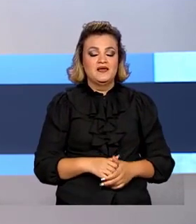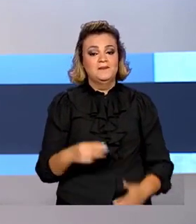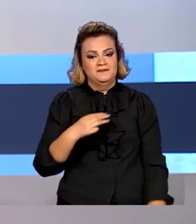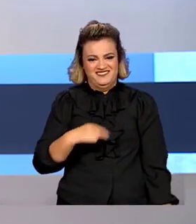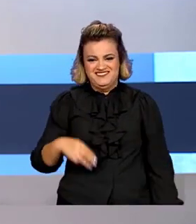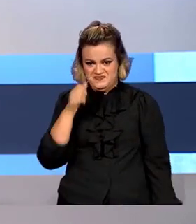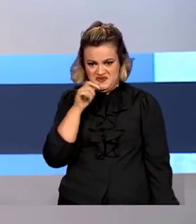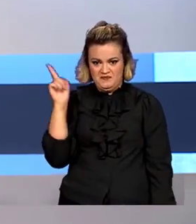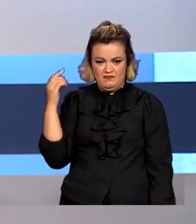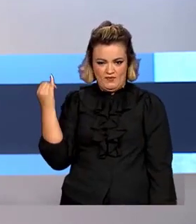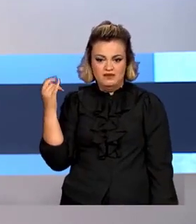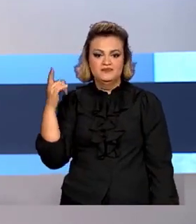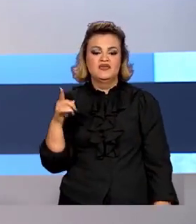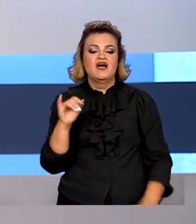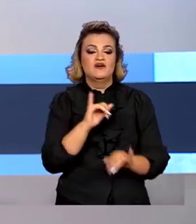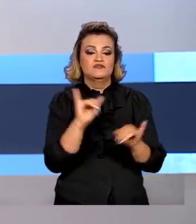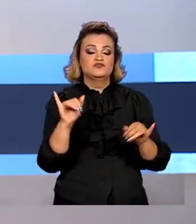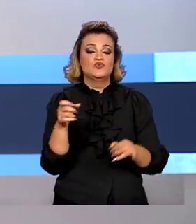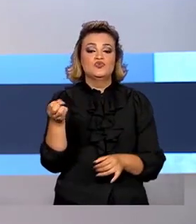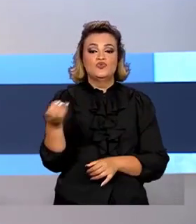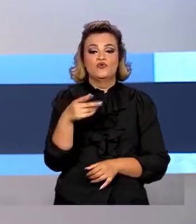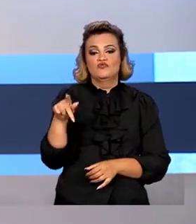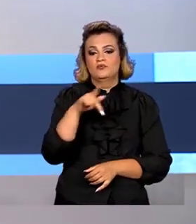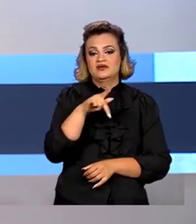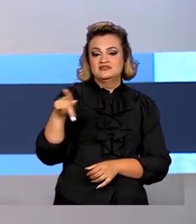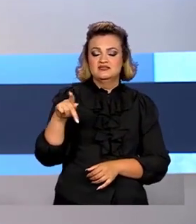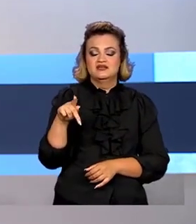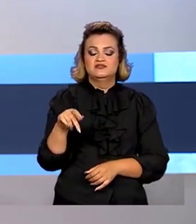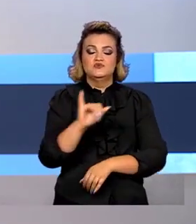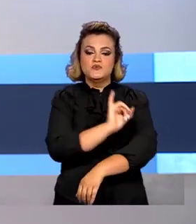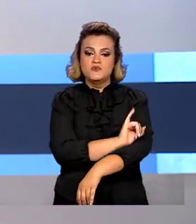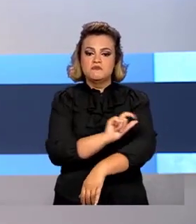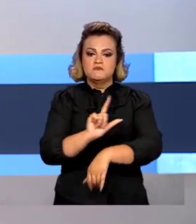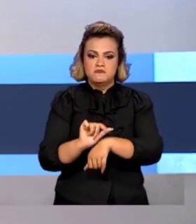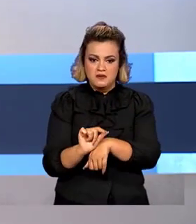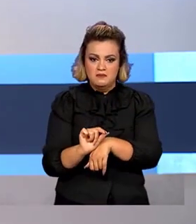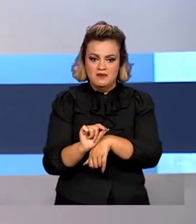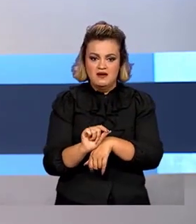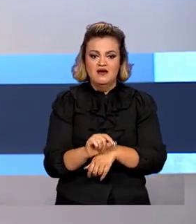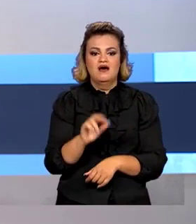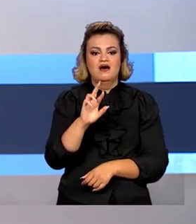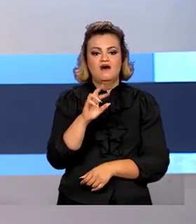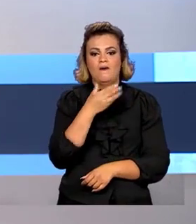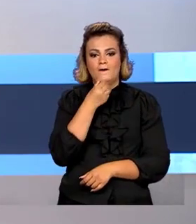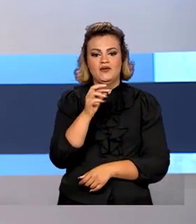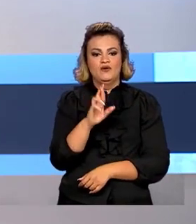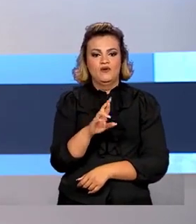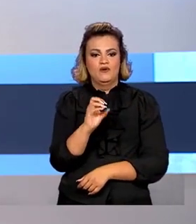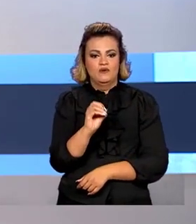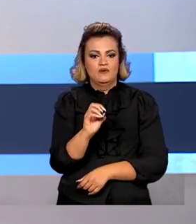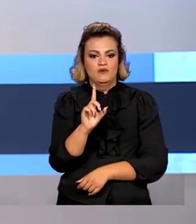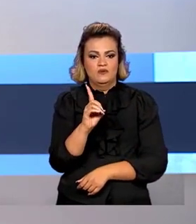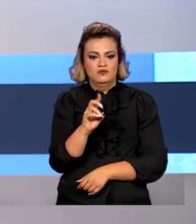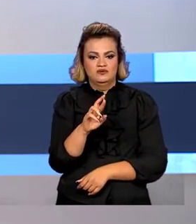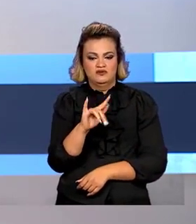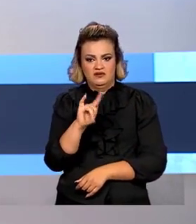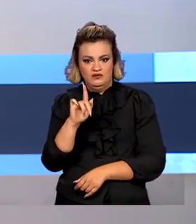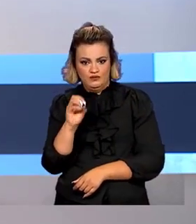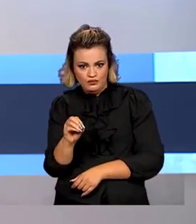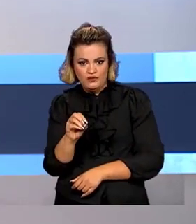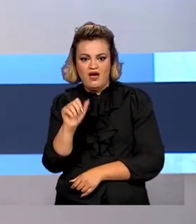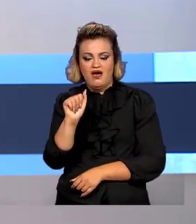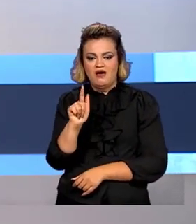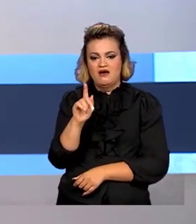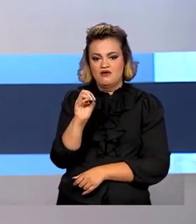Marina Silva anunciou o novo presidente do Ibama. O deputado federal Rodrigo Agostinho foi escolhido pela formação técnica e